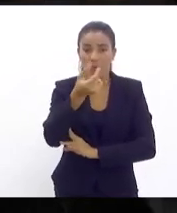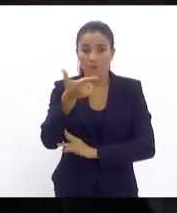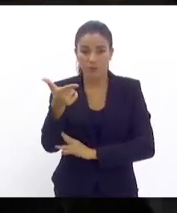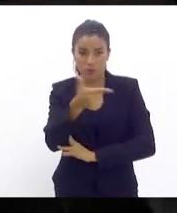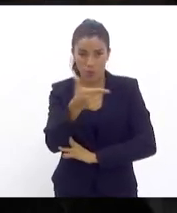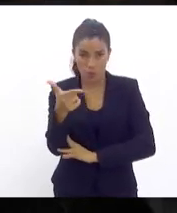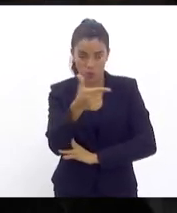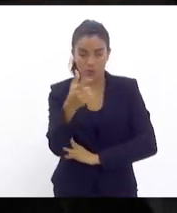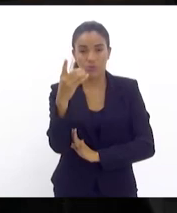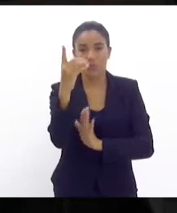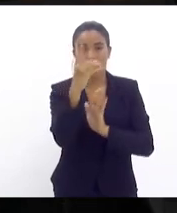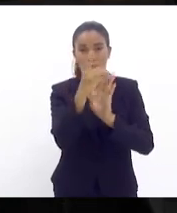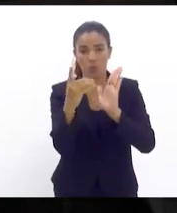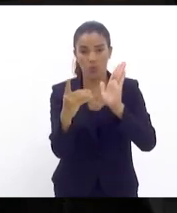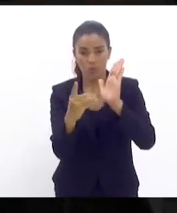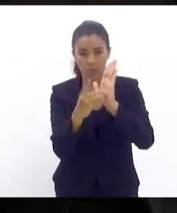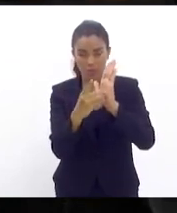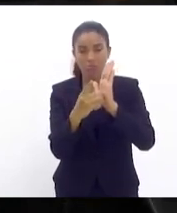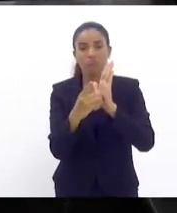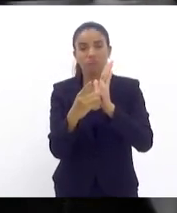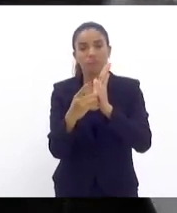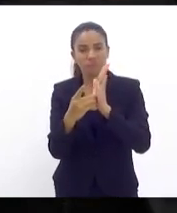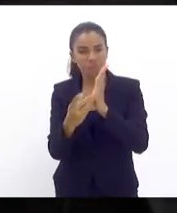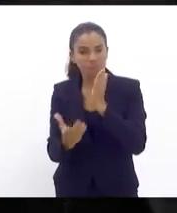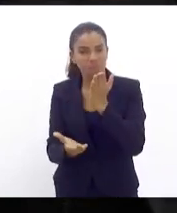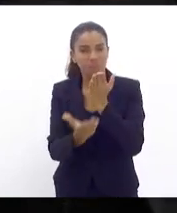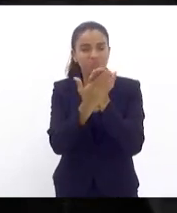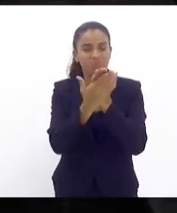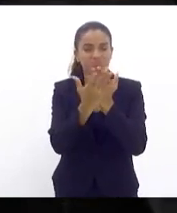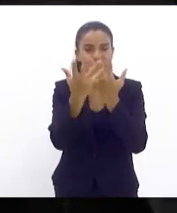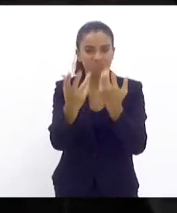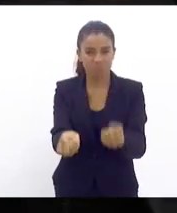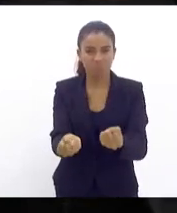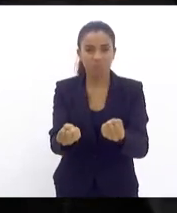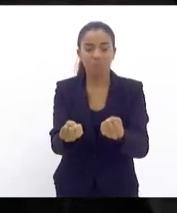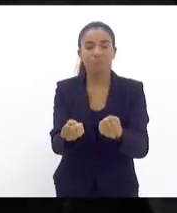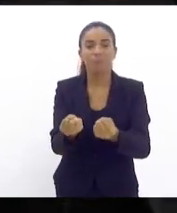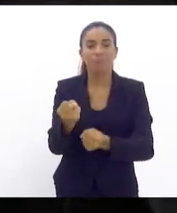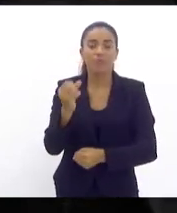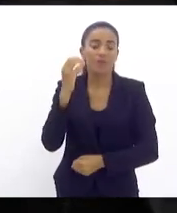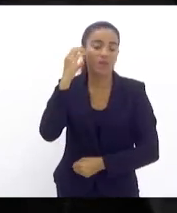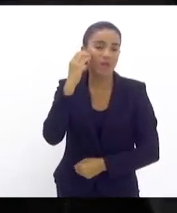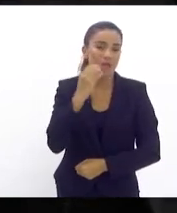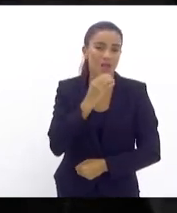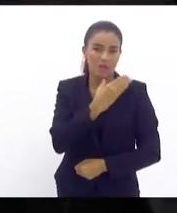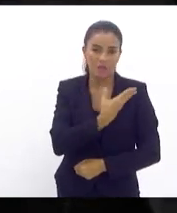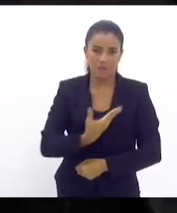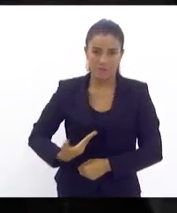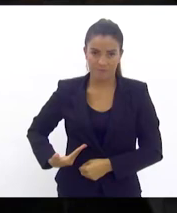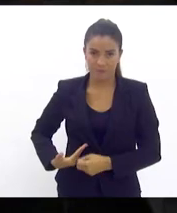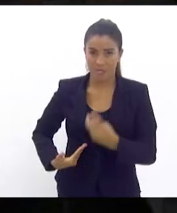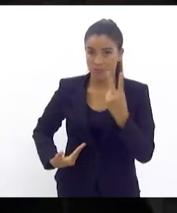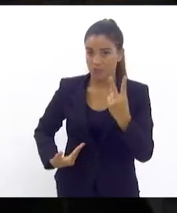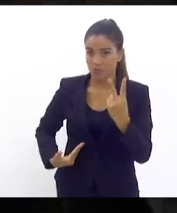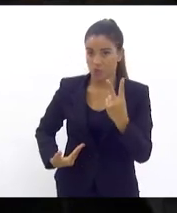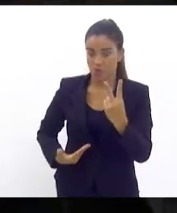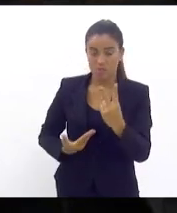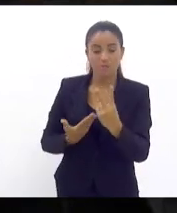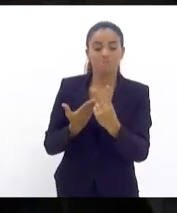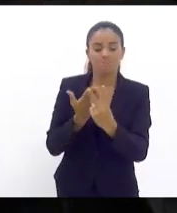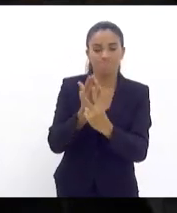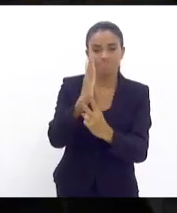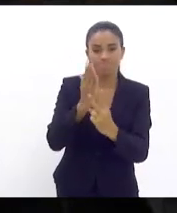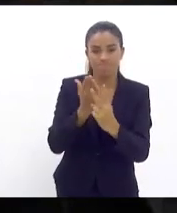decreto de adesão do governador Cláudio Castro, evidentemente, as duas decisões de caráter